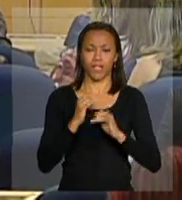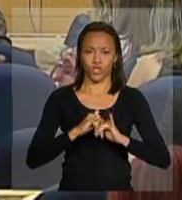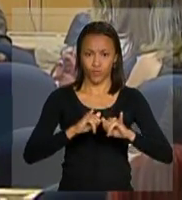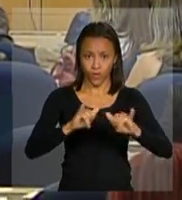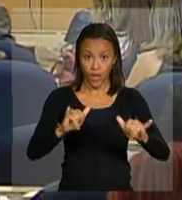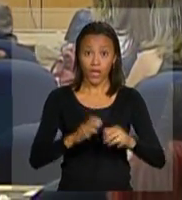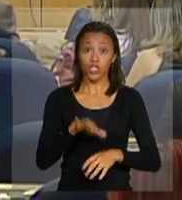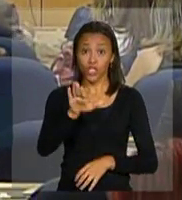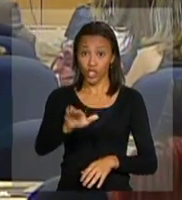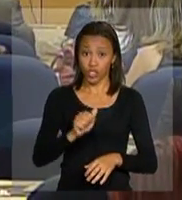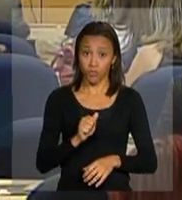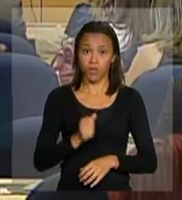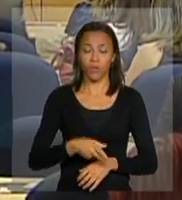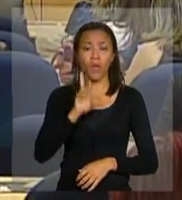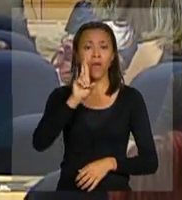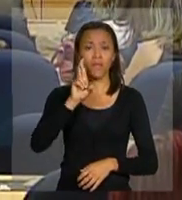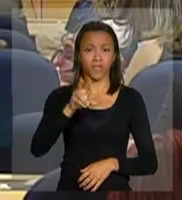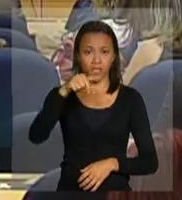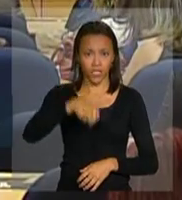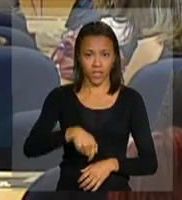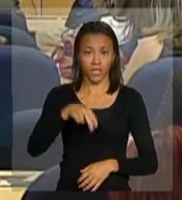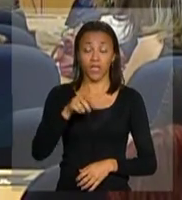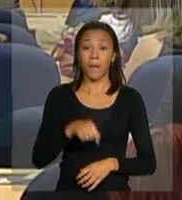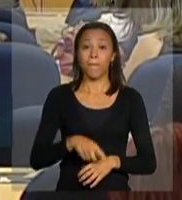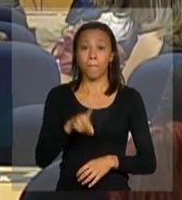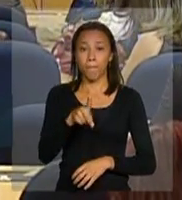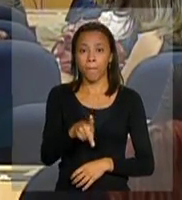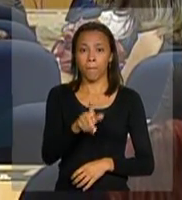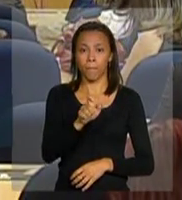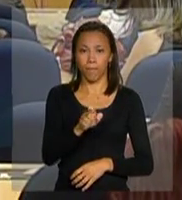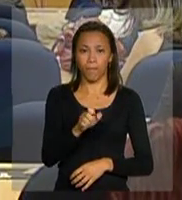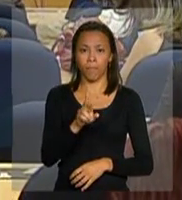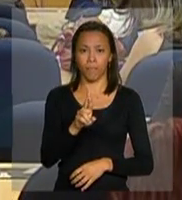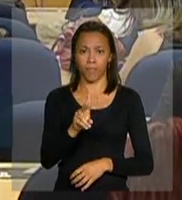o senhor representante do Unaids no Brasil, Pedro Shecker.